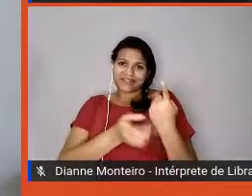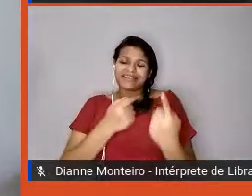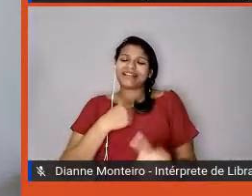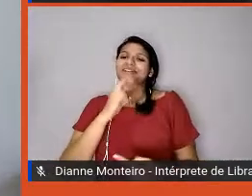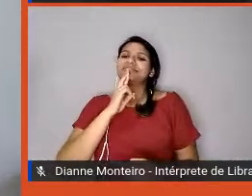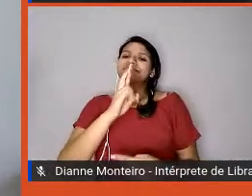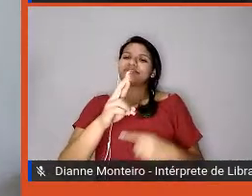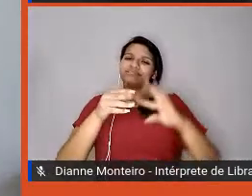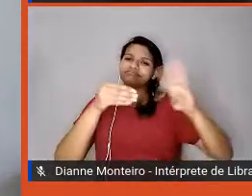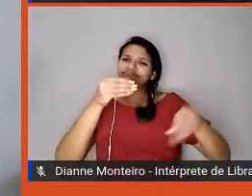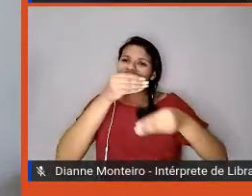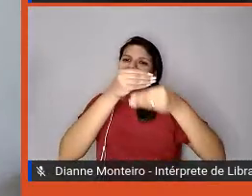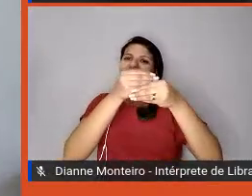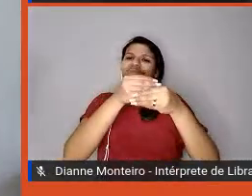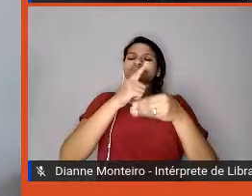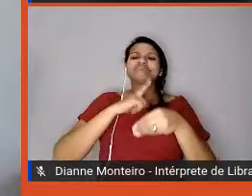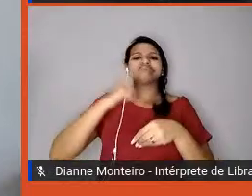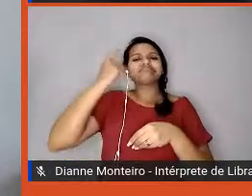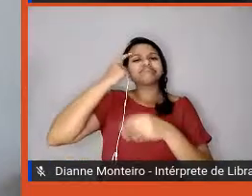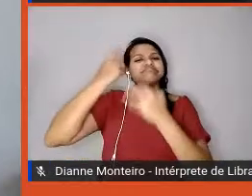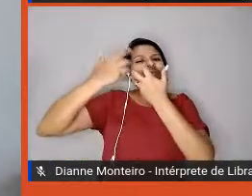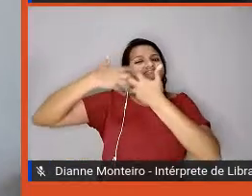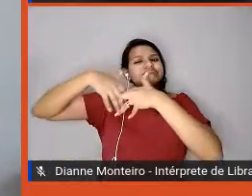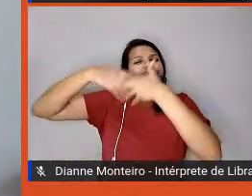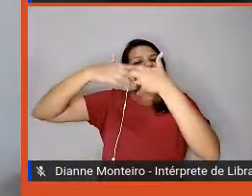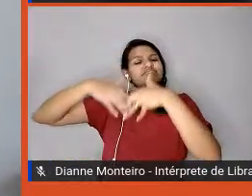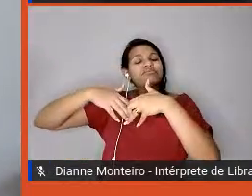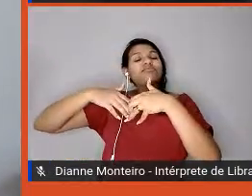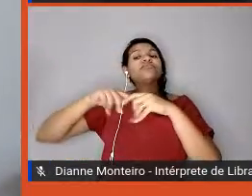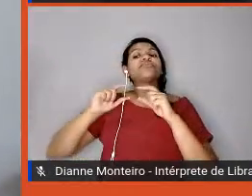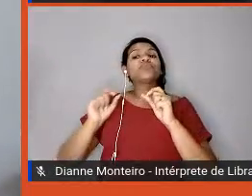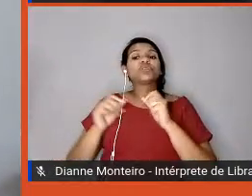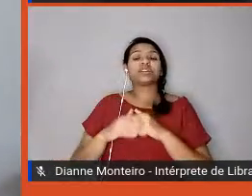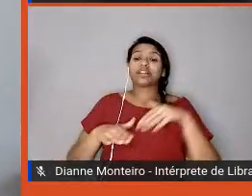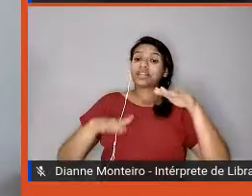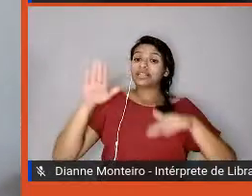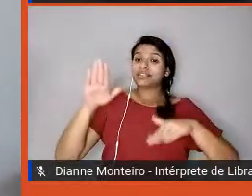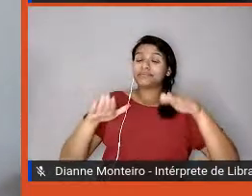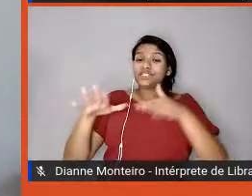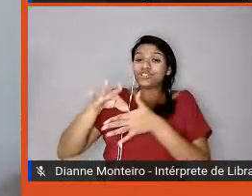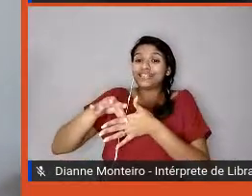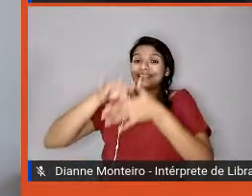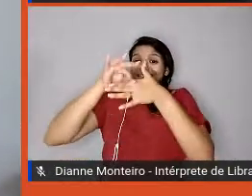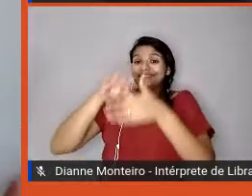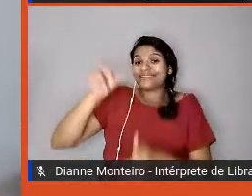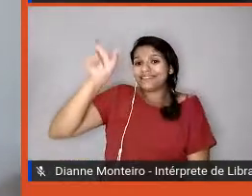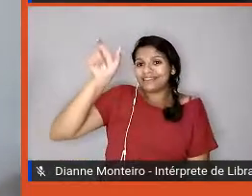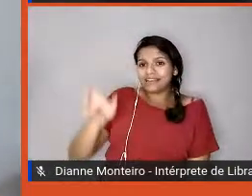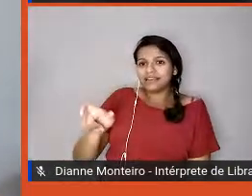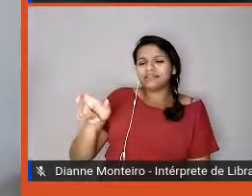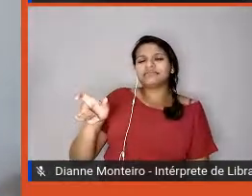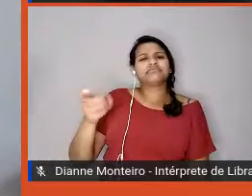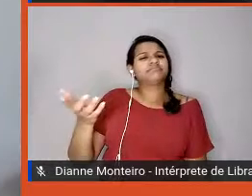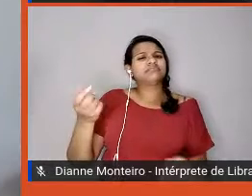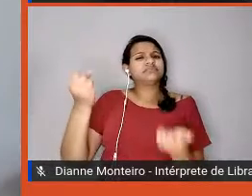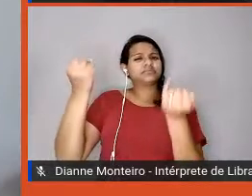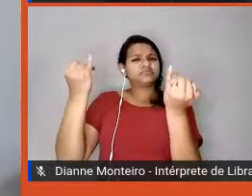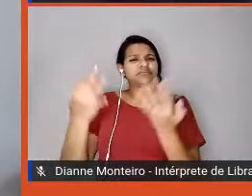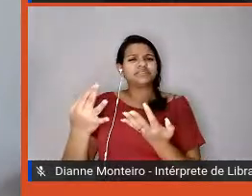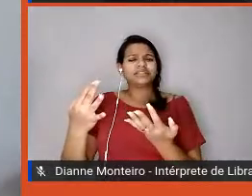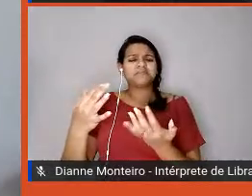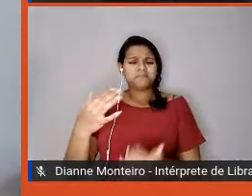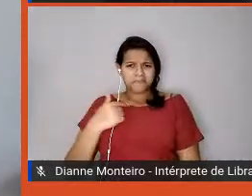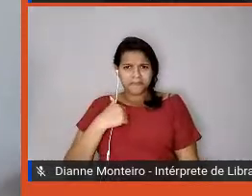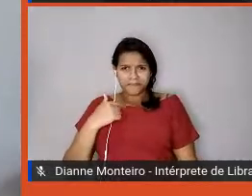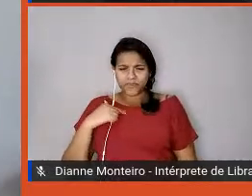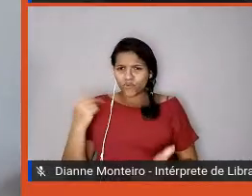vem muito do líder mesmo, falar das nossas fraquezas físicas, né, é muito aceitável, se a gente quebra